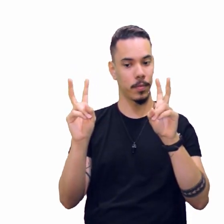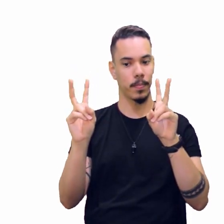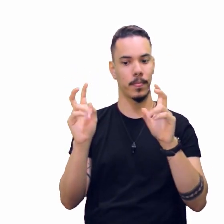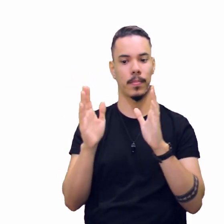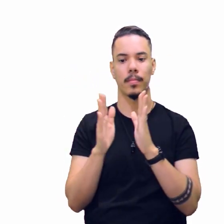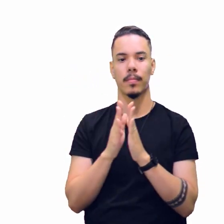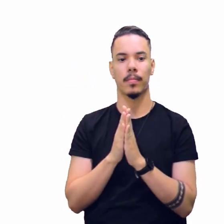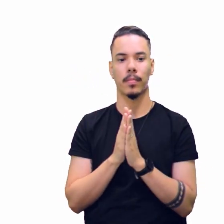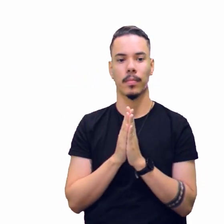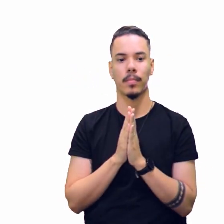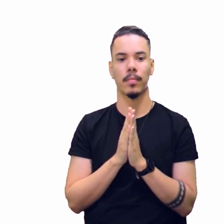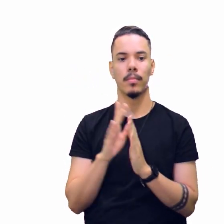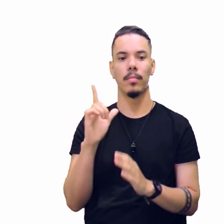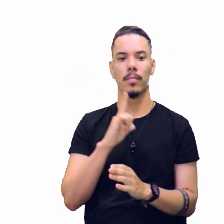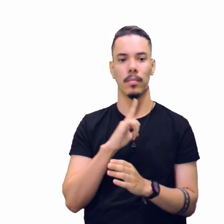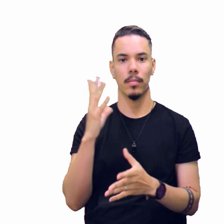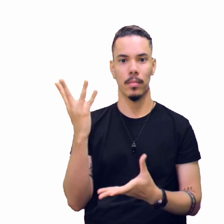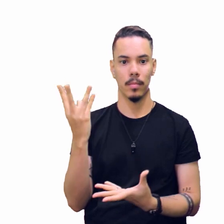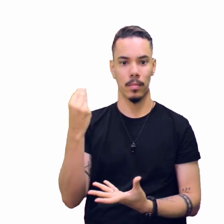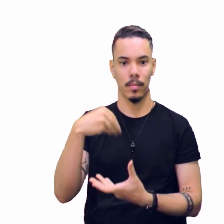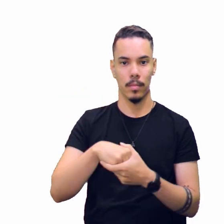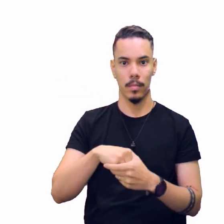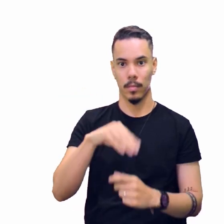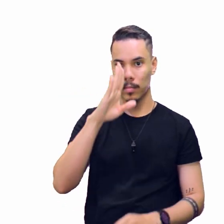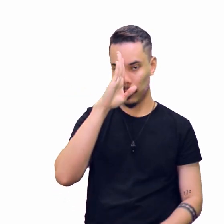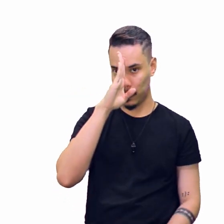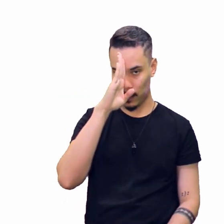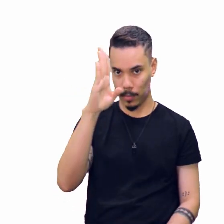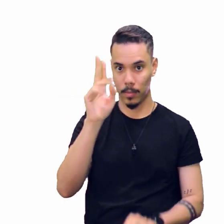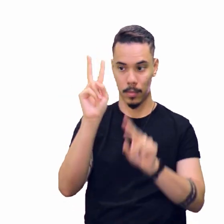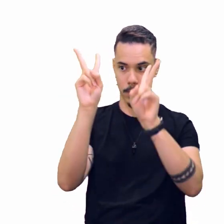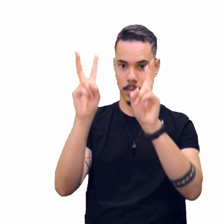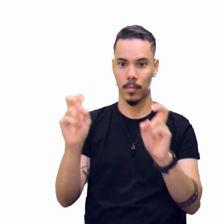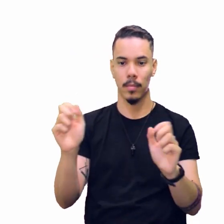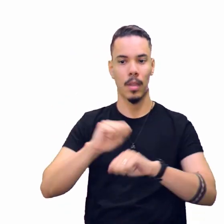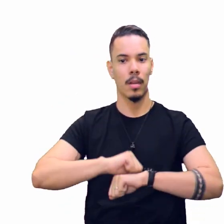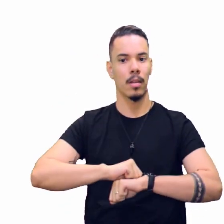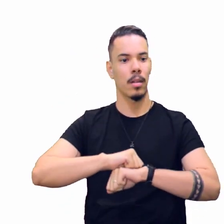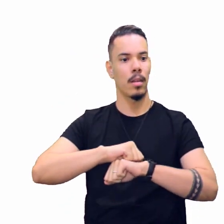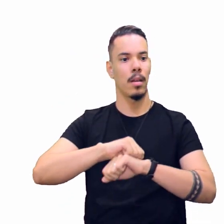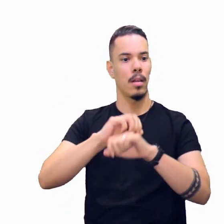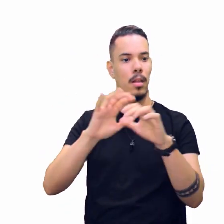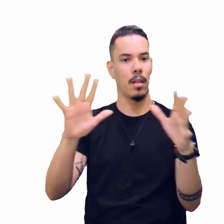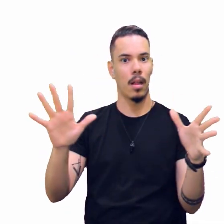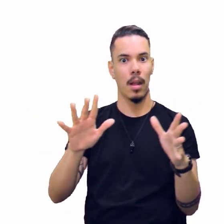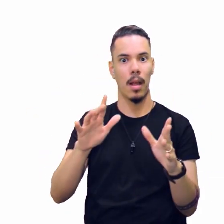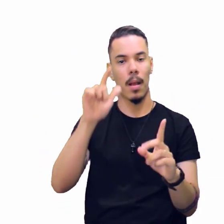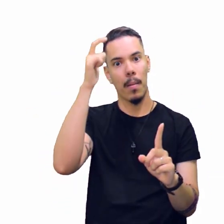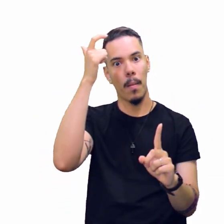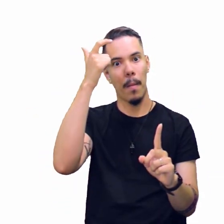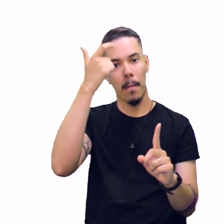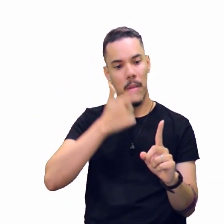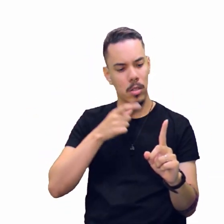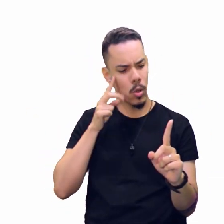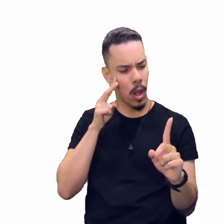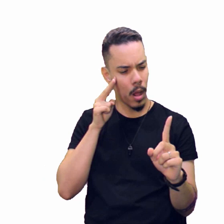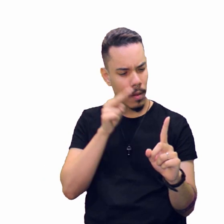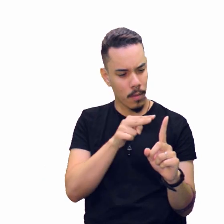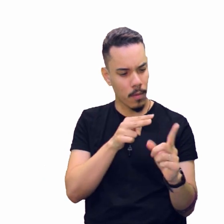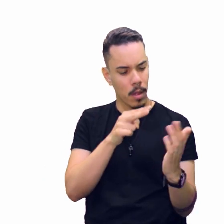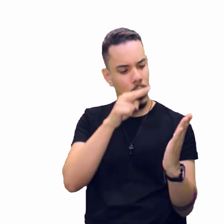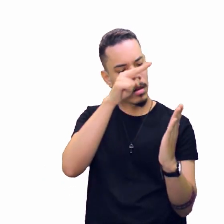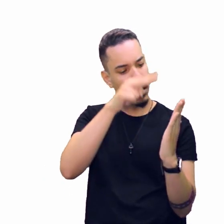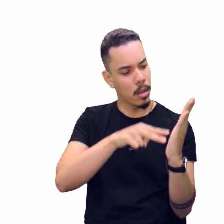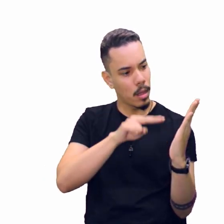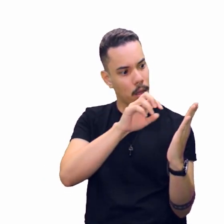onde se coloca o tema da reportagem, de forma clara e que atraia o interesse